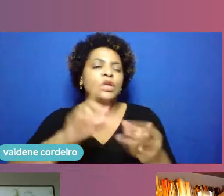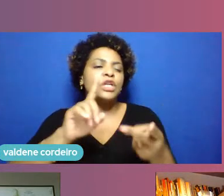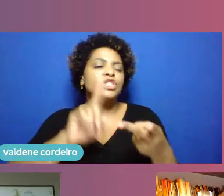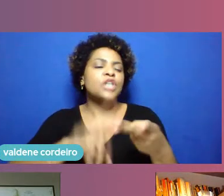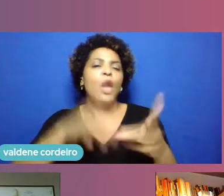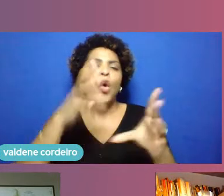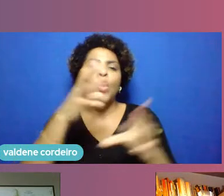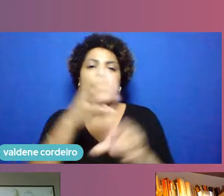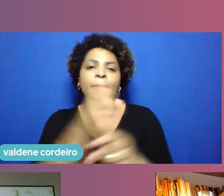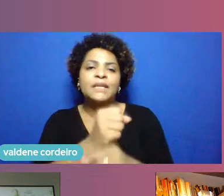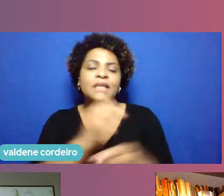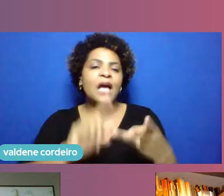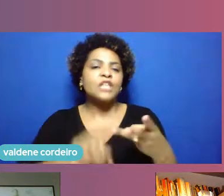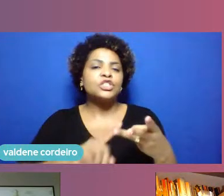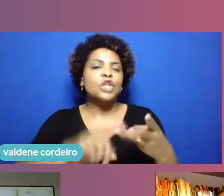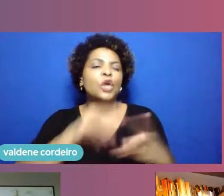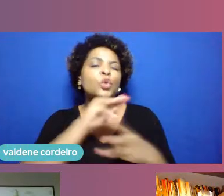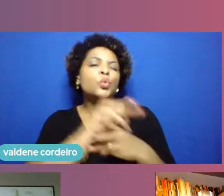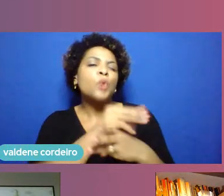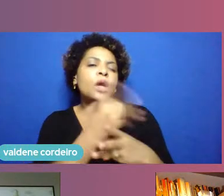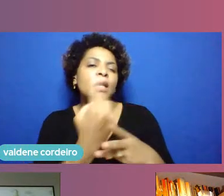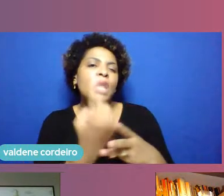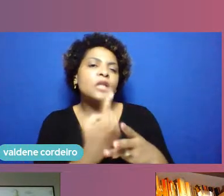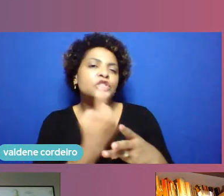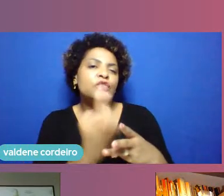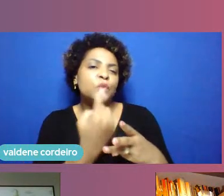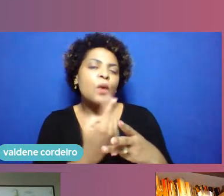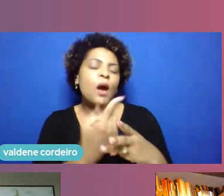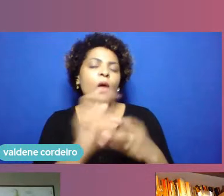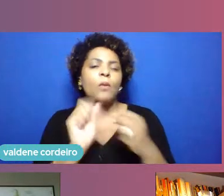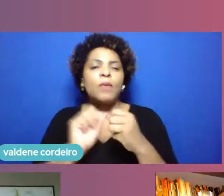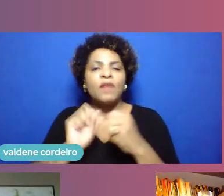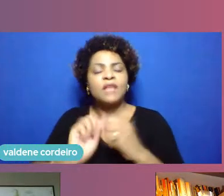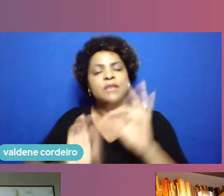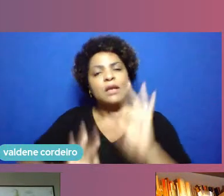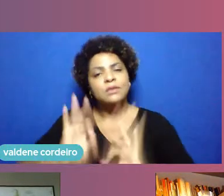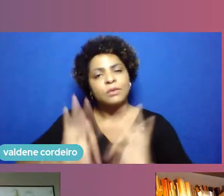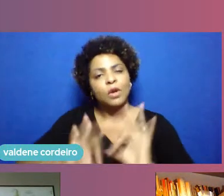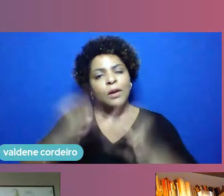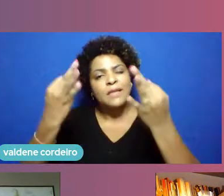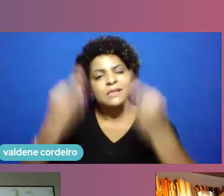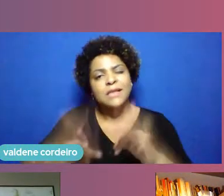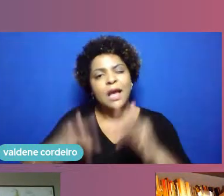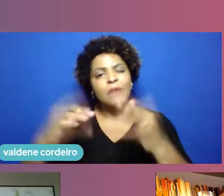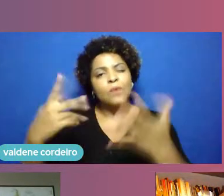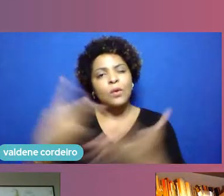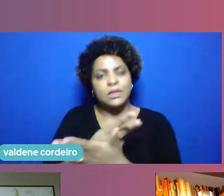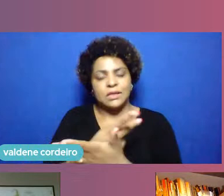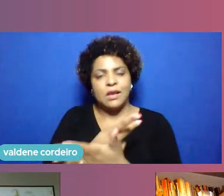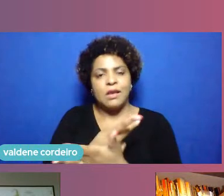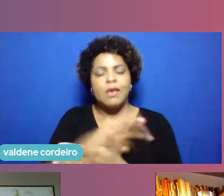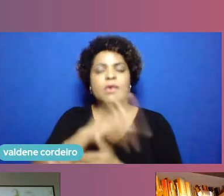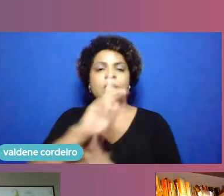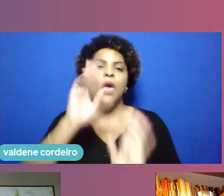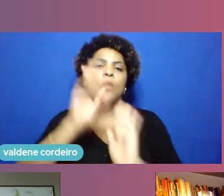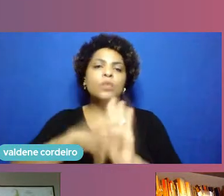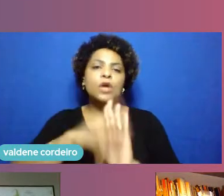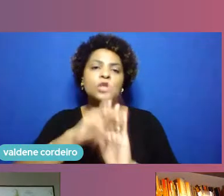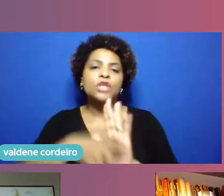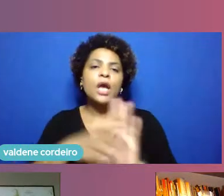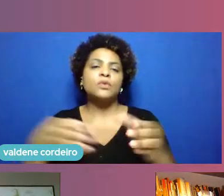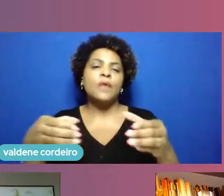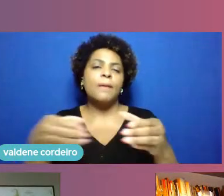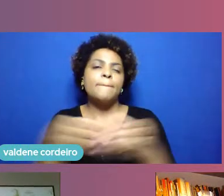justamente permitir fazer com que o programa realmente dê certo o projeto da microempreendedora que conseguiu lá o crédito